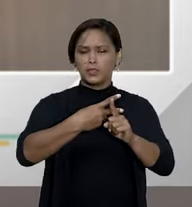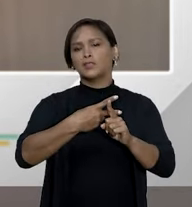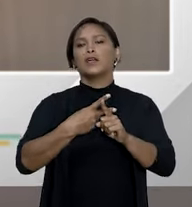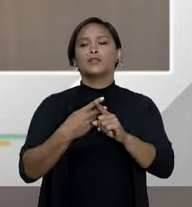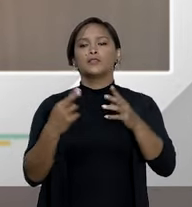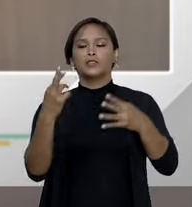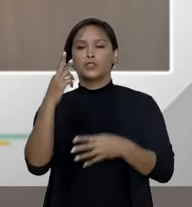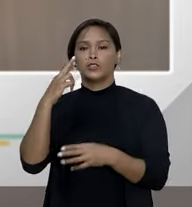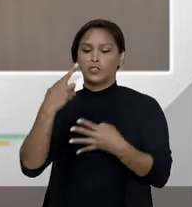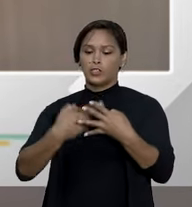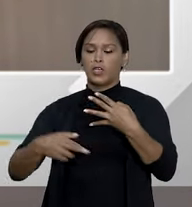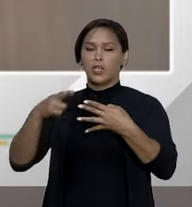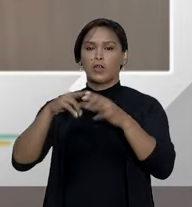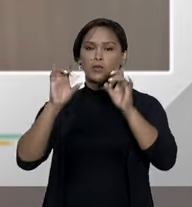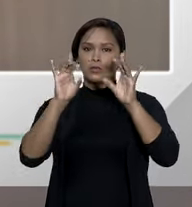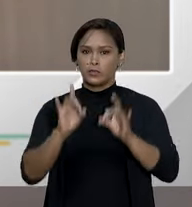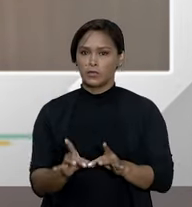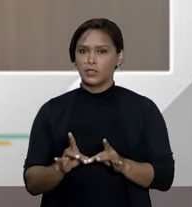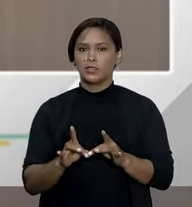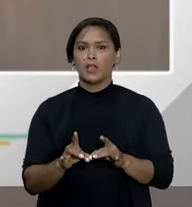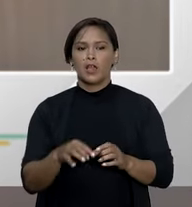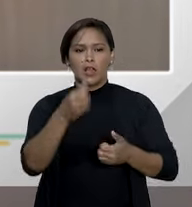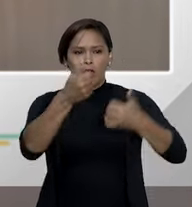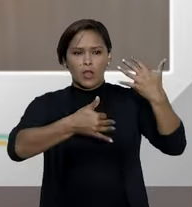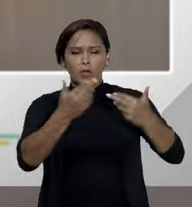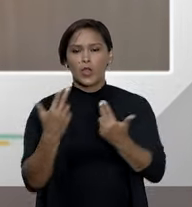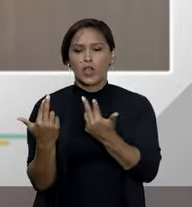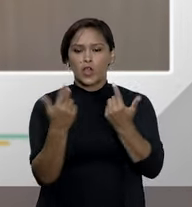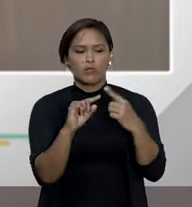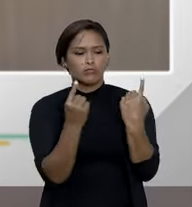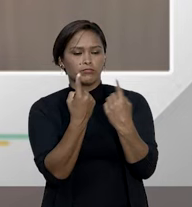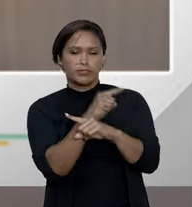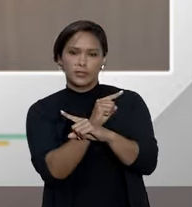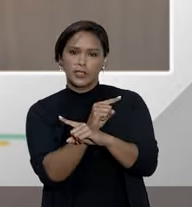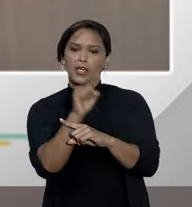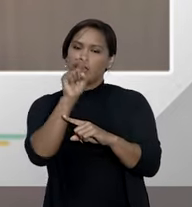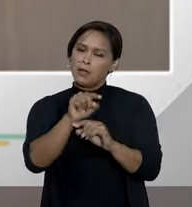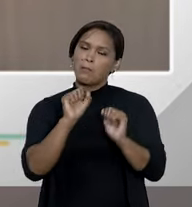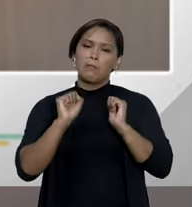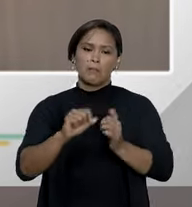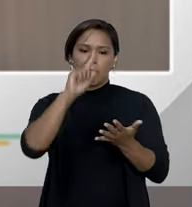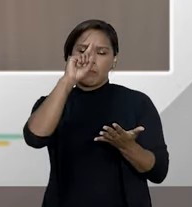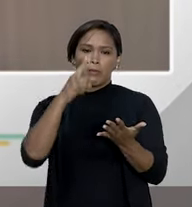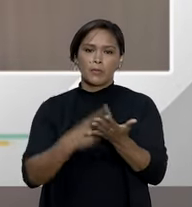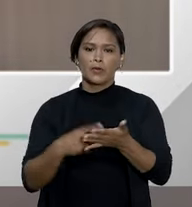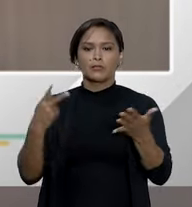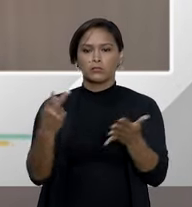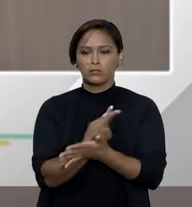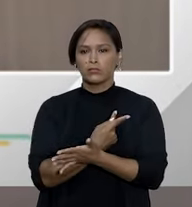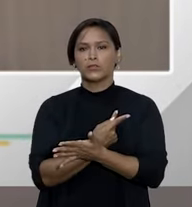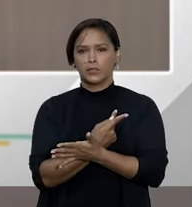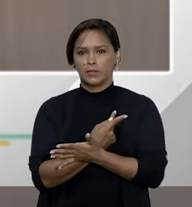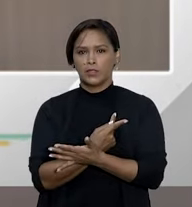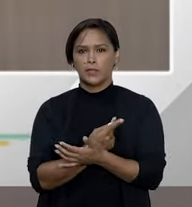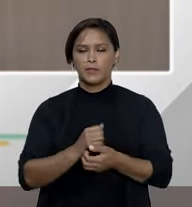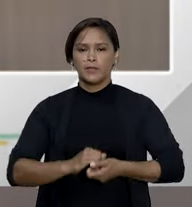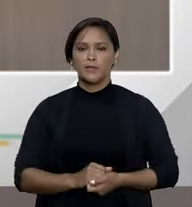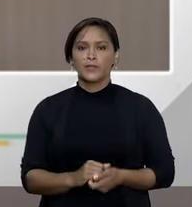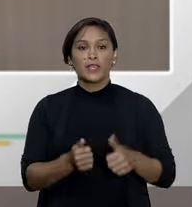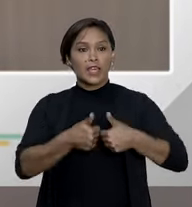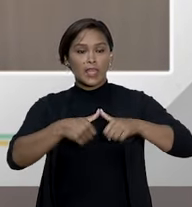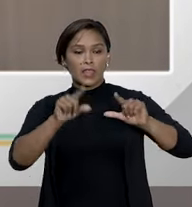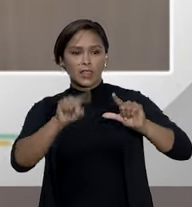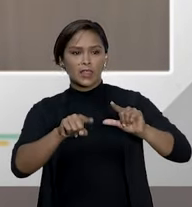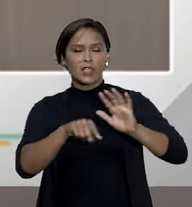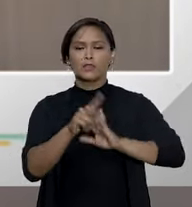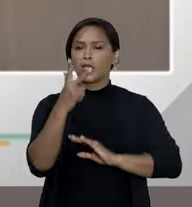especiais com fundamento em idêntica à controvérsia, esse exame poderá ser realizado por amostragem. Então, sendo um